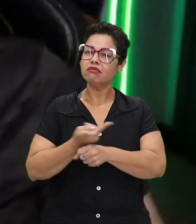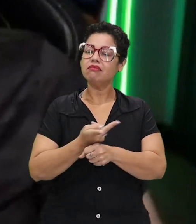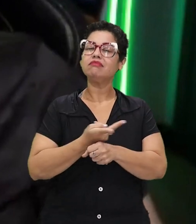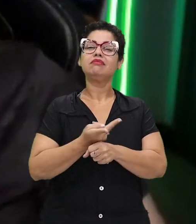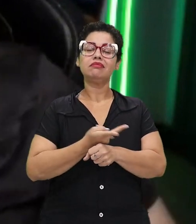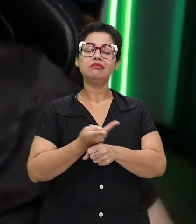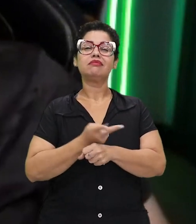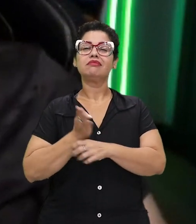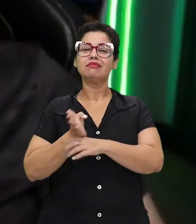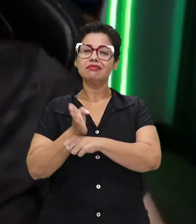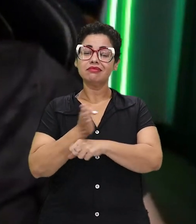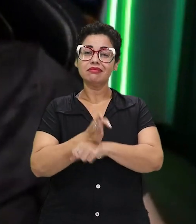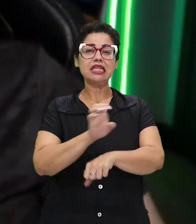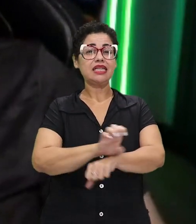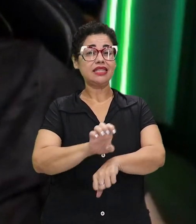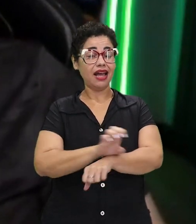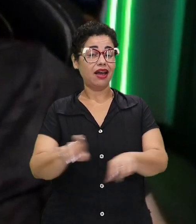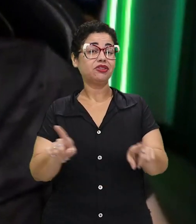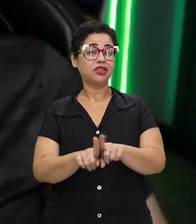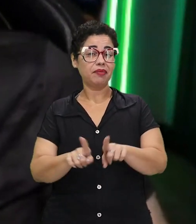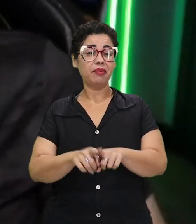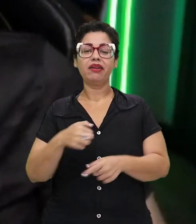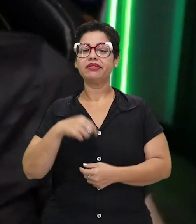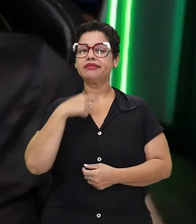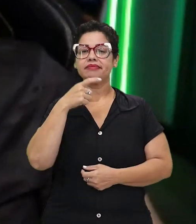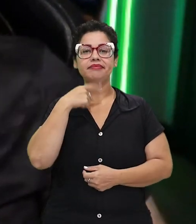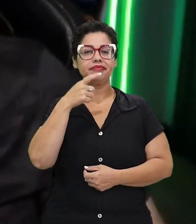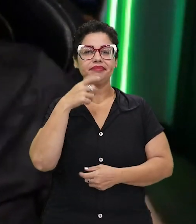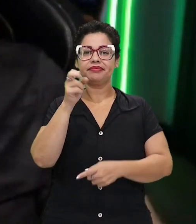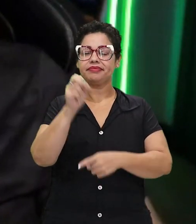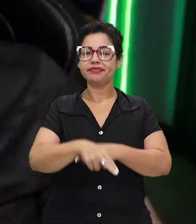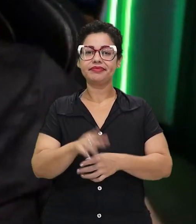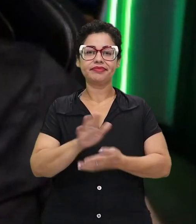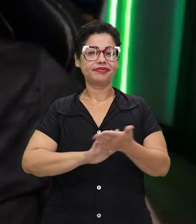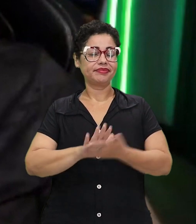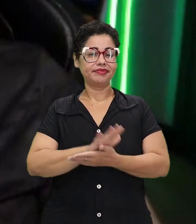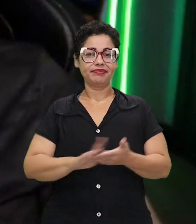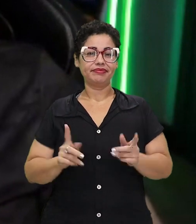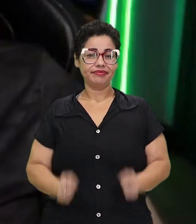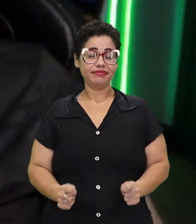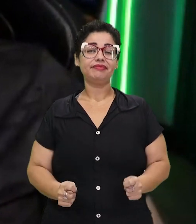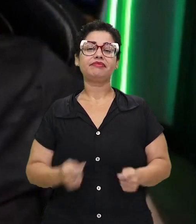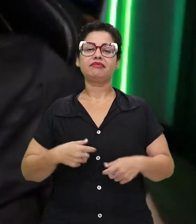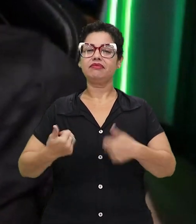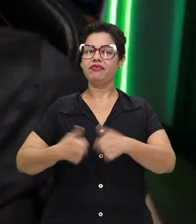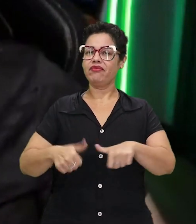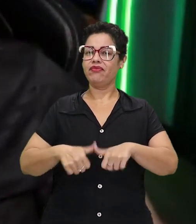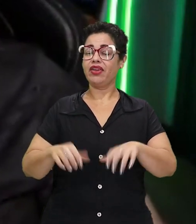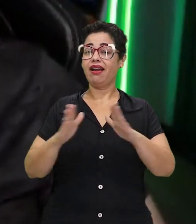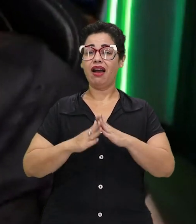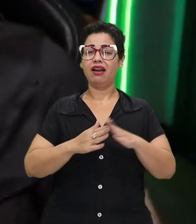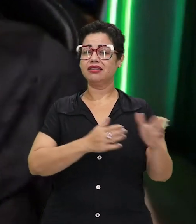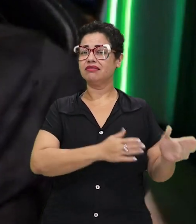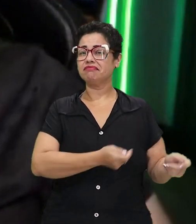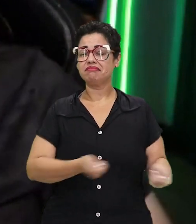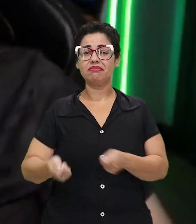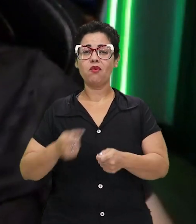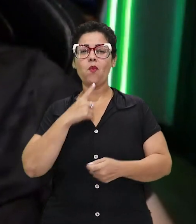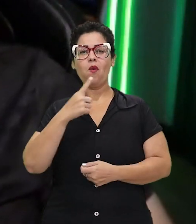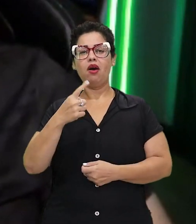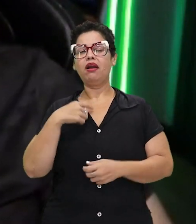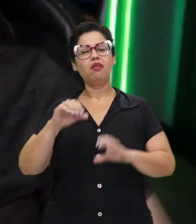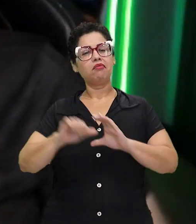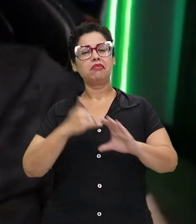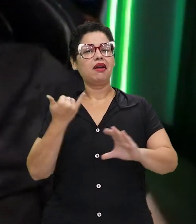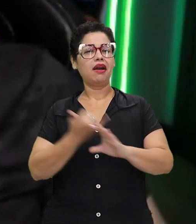depois de fazer alguns estágios também, e não conseguindo emprego fixo, eu fiquei em casa um ano, e aí eu decidi criar o